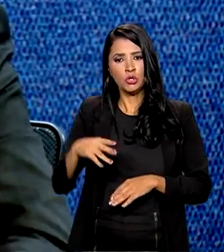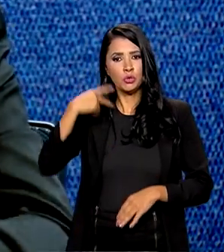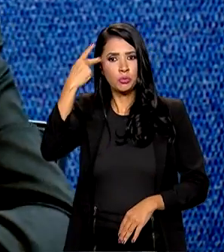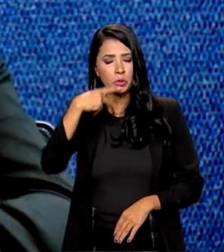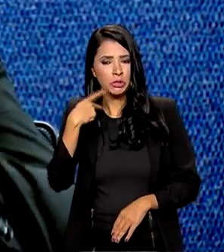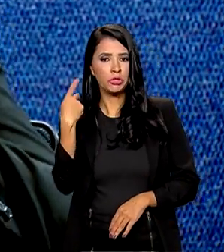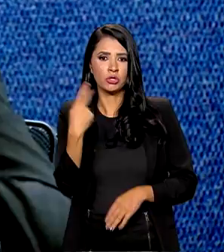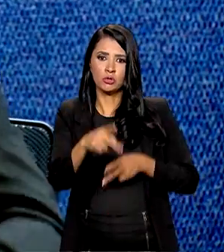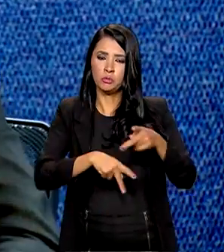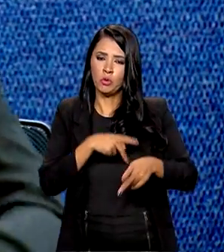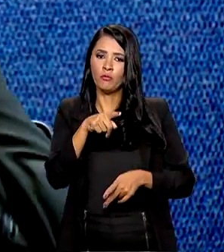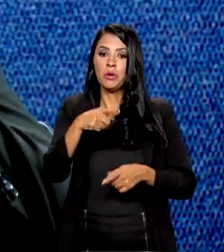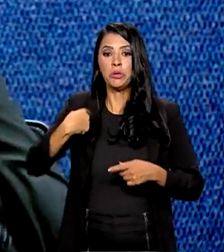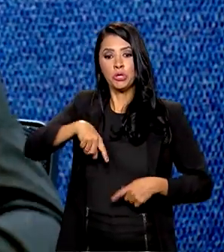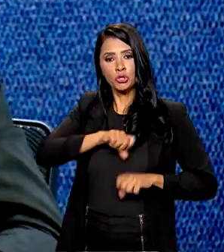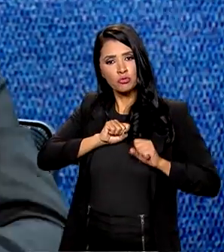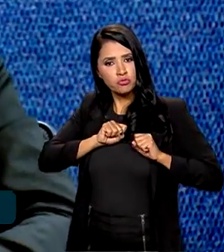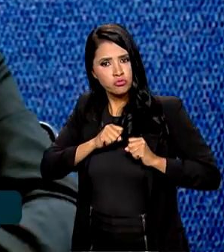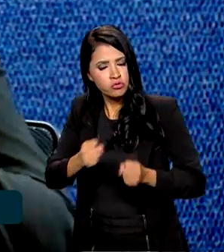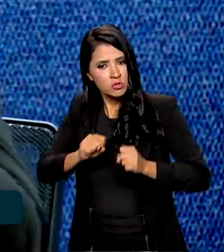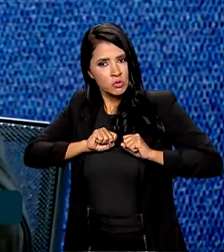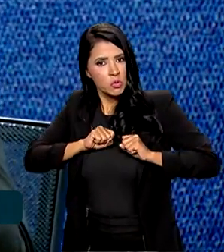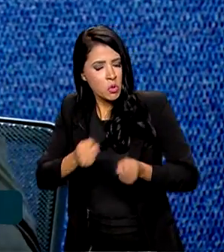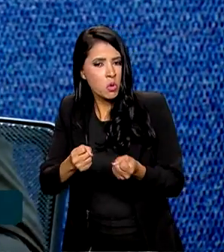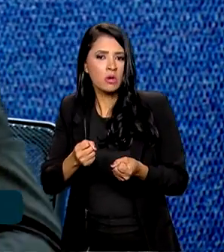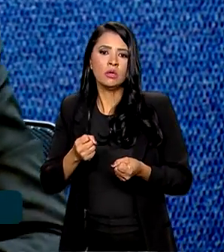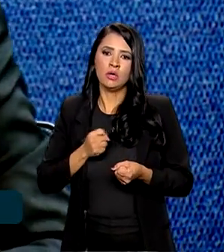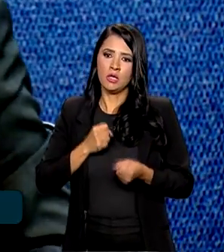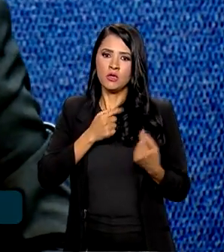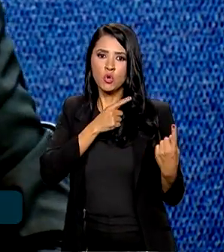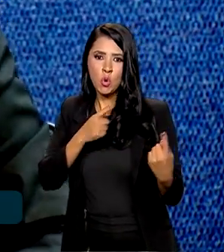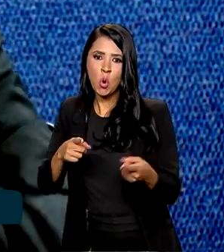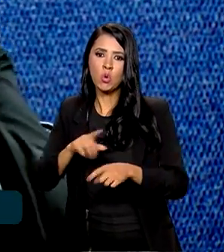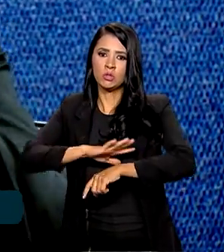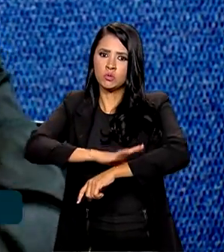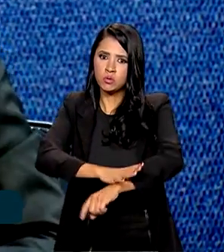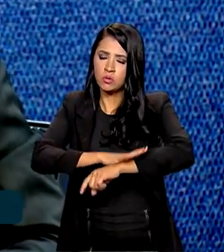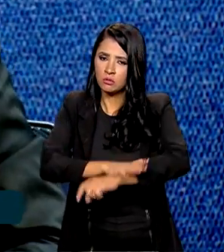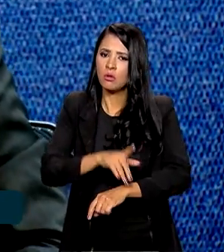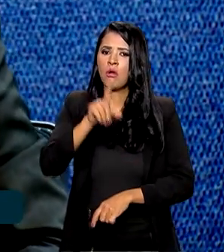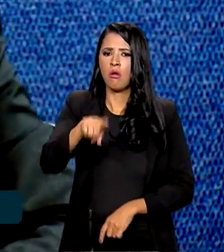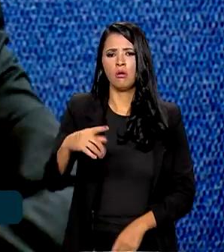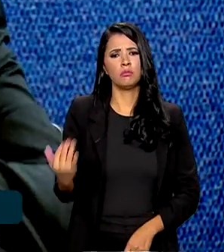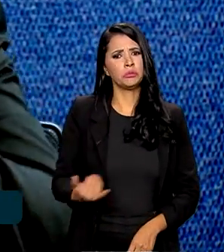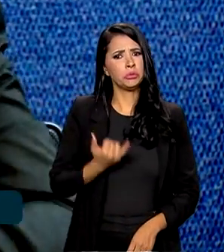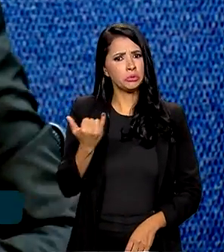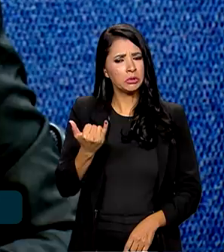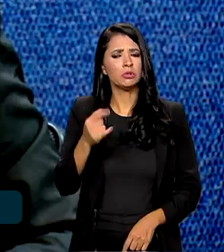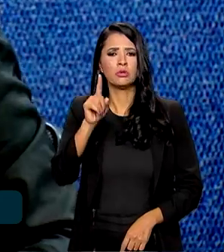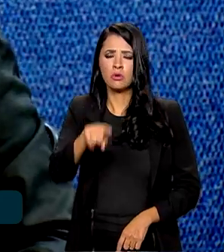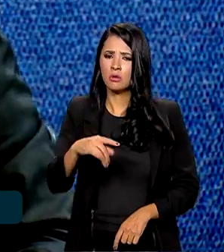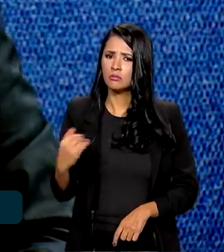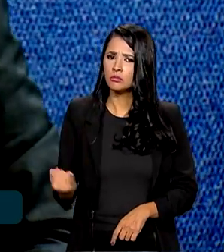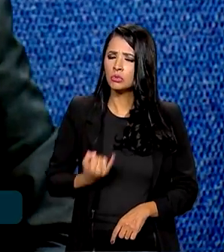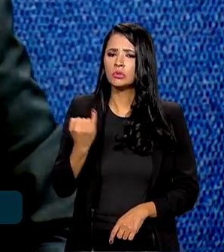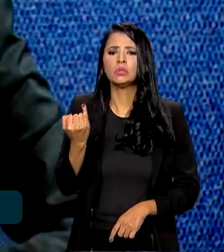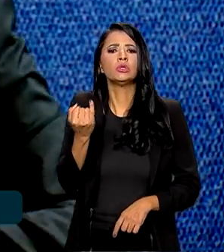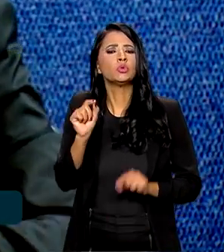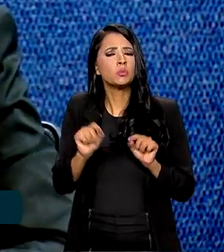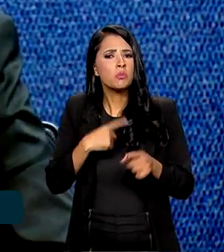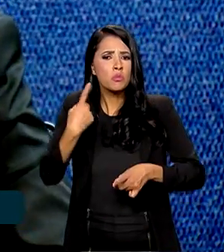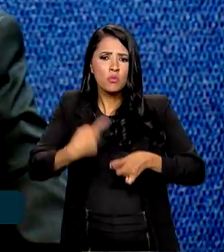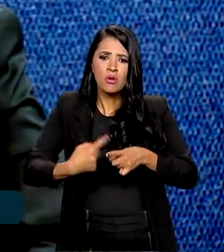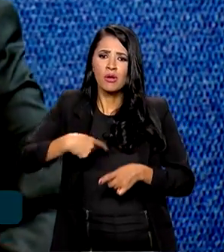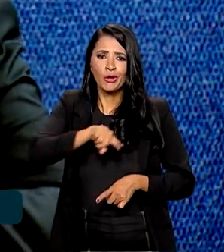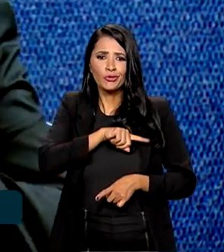públicas e nós estamos dispostos a arregaçar as mangas e enfrentá-lo. E isso é muito importante. É muito importante porque